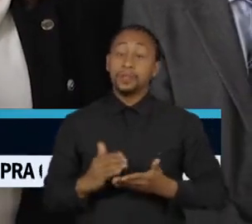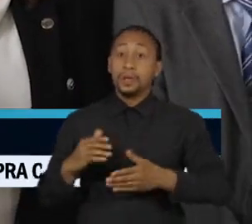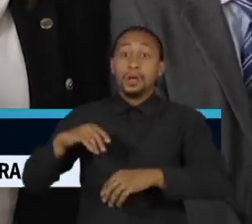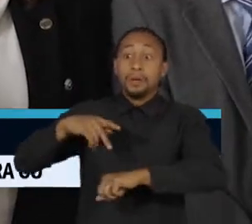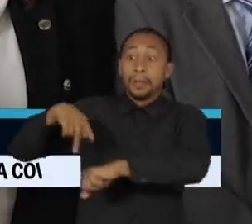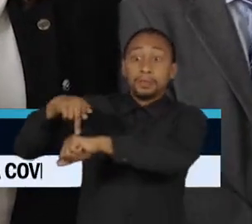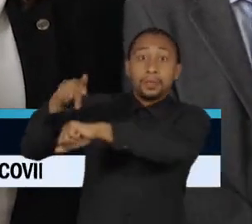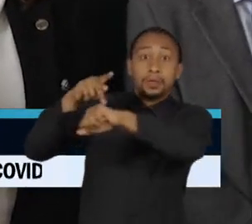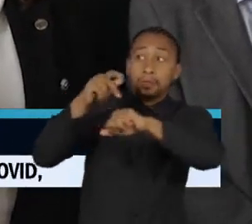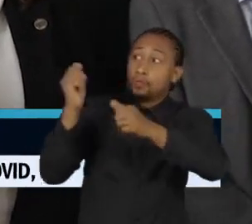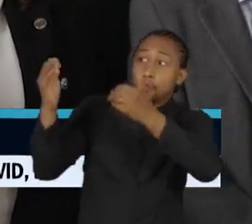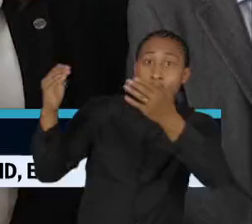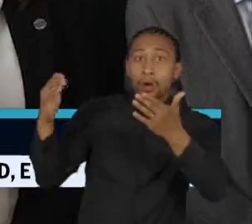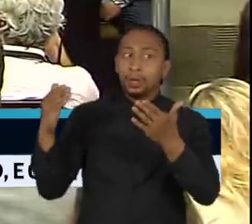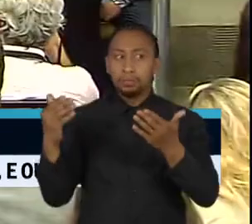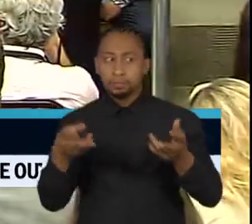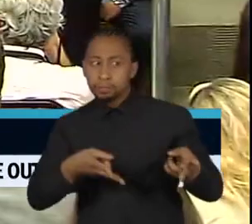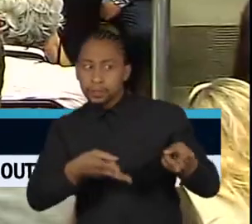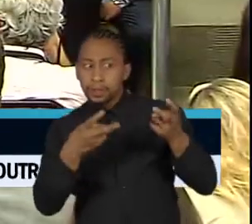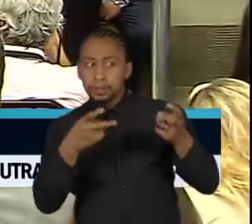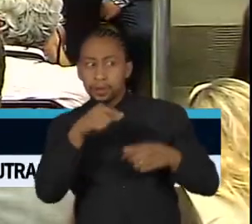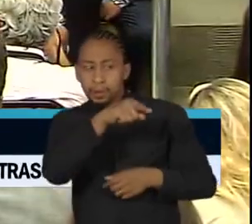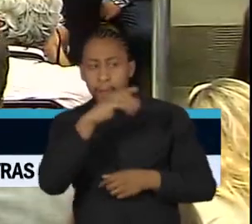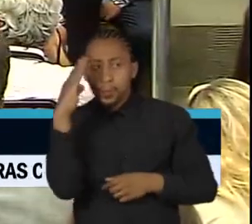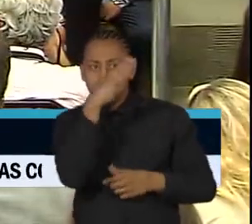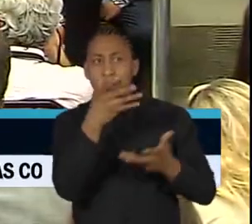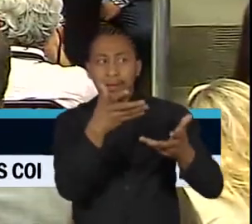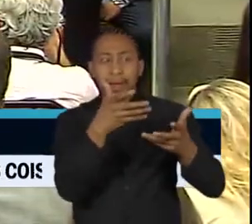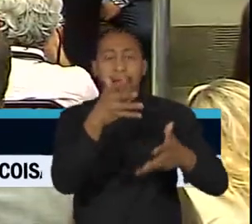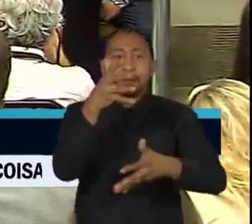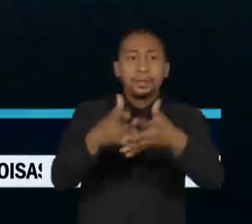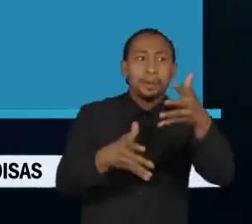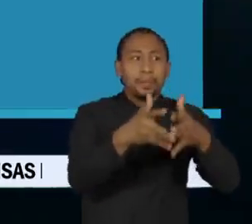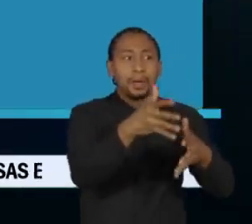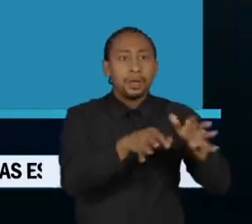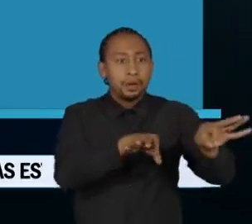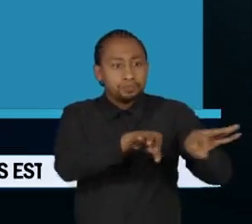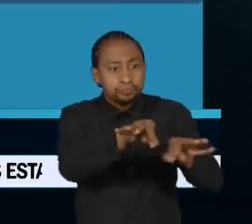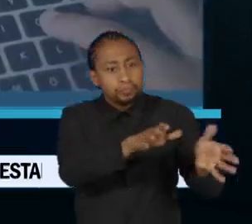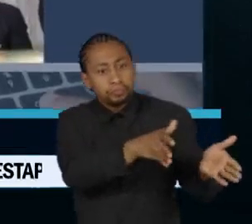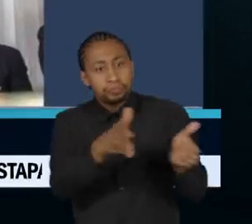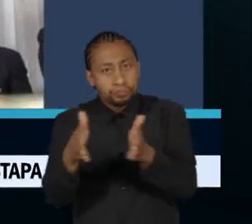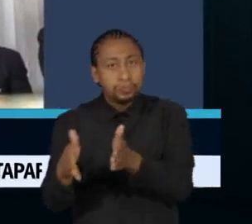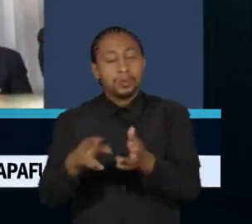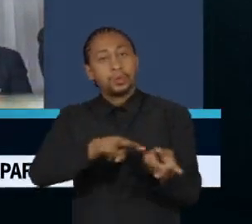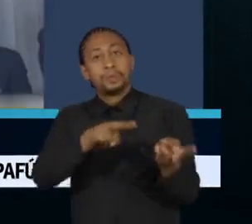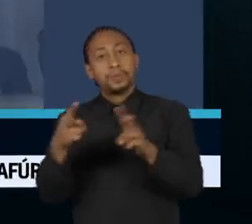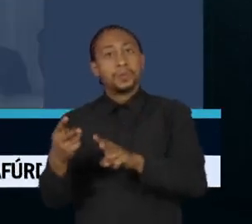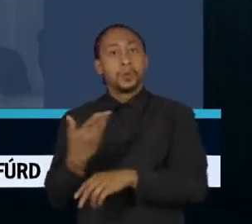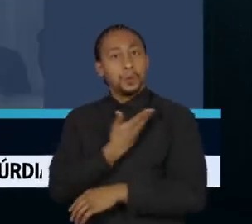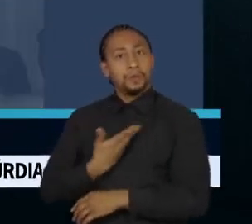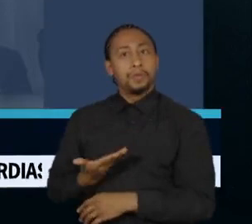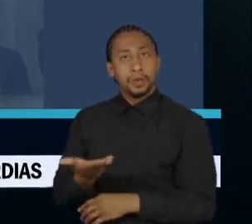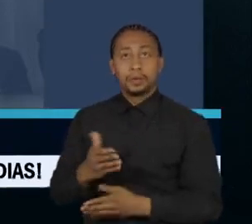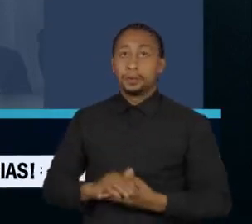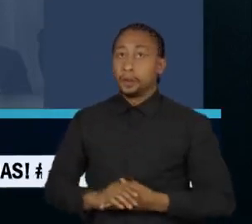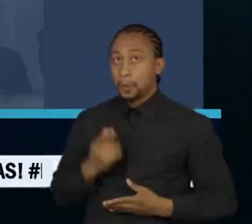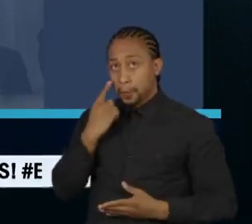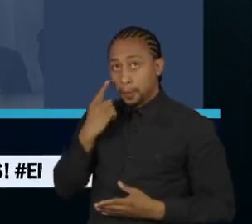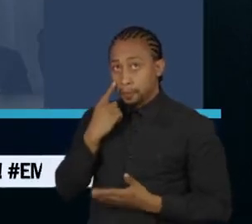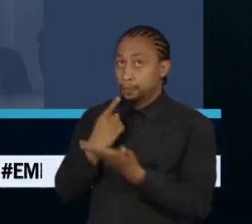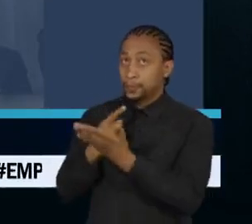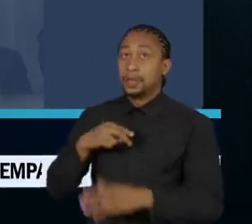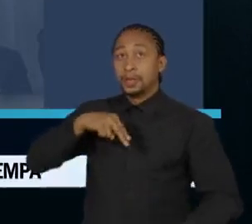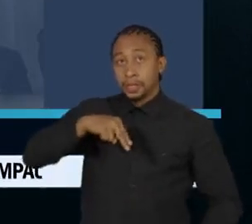destaque à tentativa de Bolsonaro e do PL de atrapalharem a transição de governo. Para o New York Times, a ação do PL foi uma ave